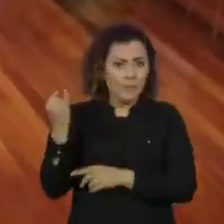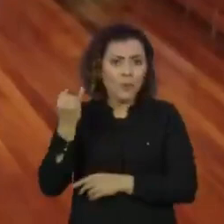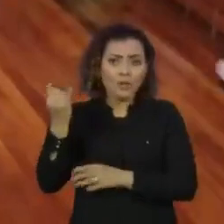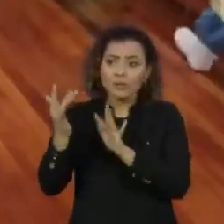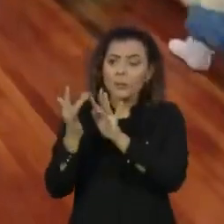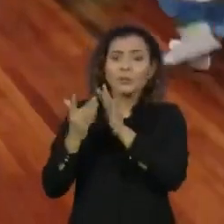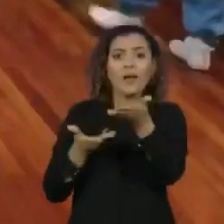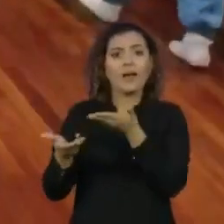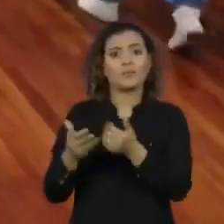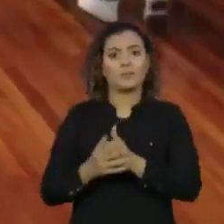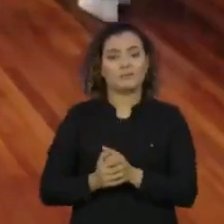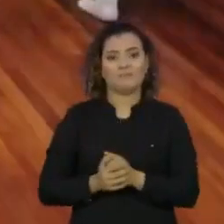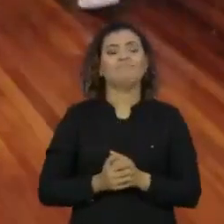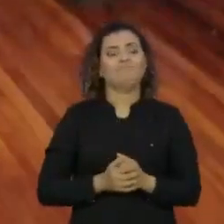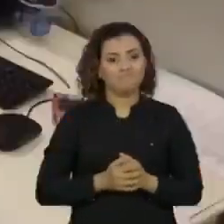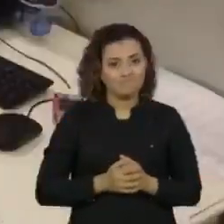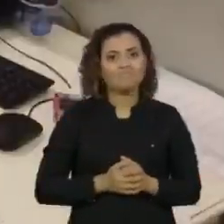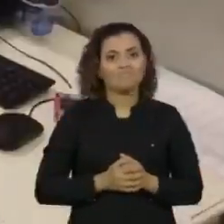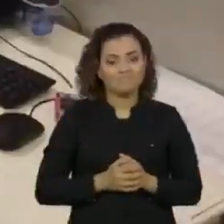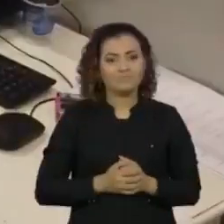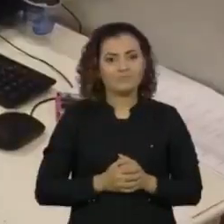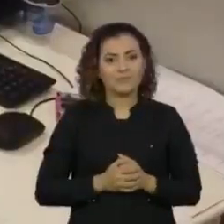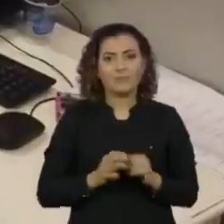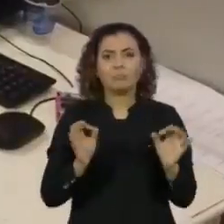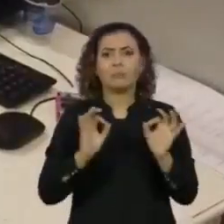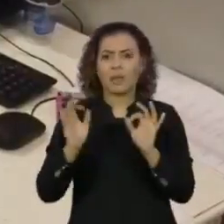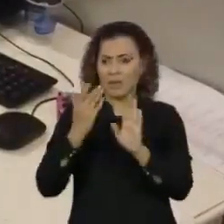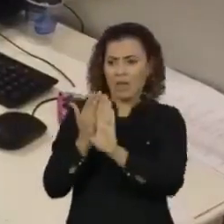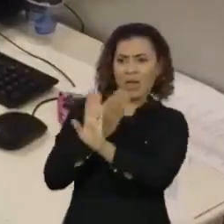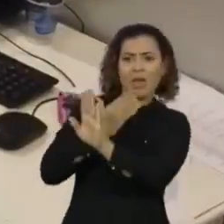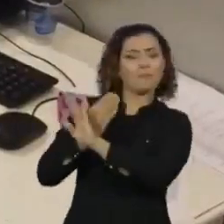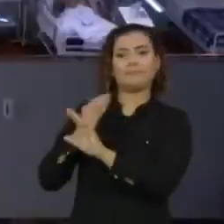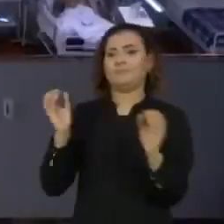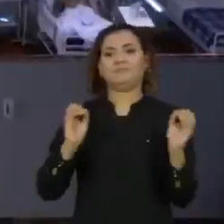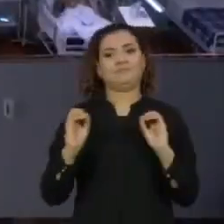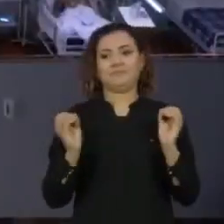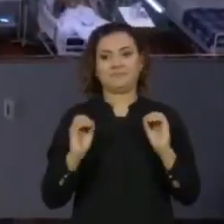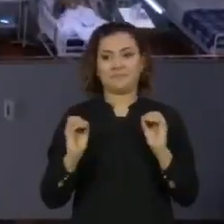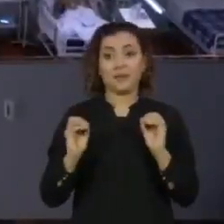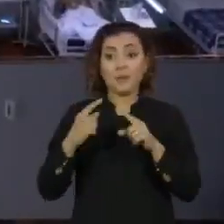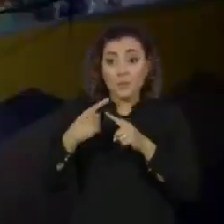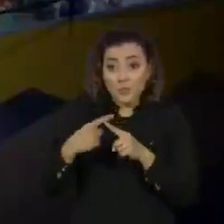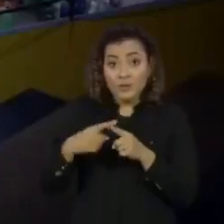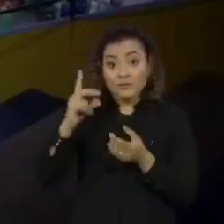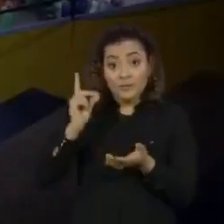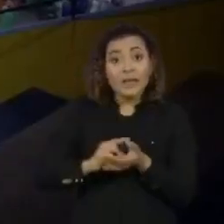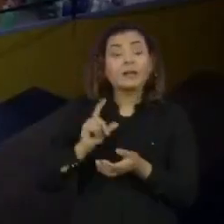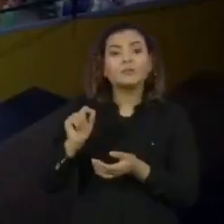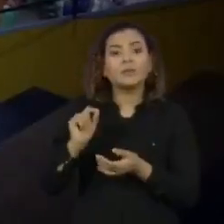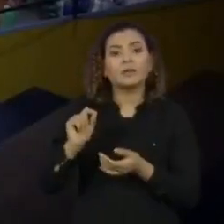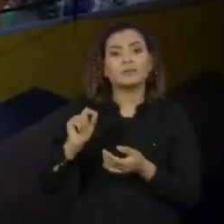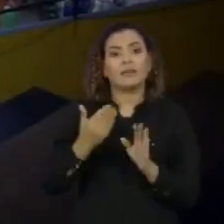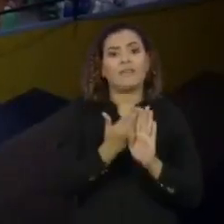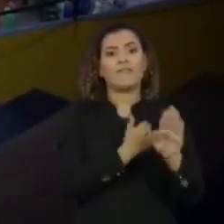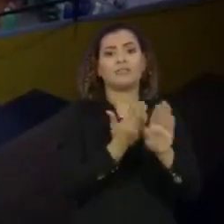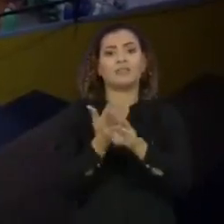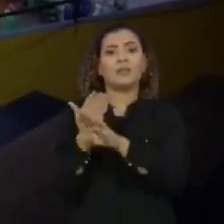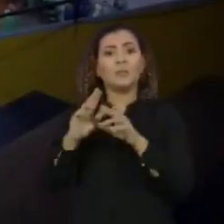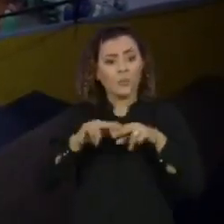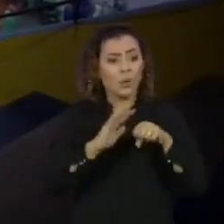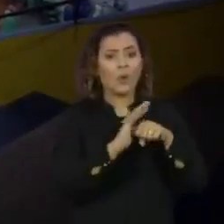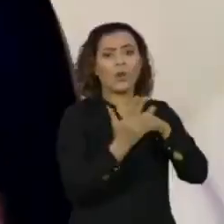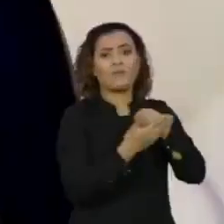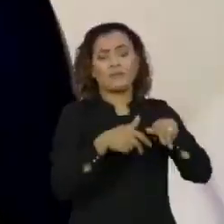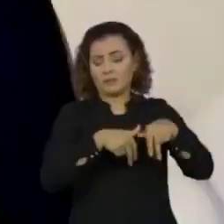E que não há nada que justifique um isolamento ainda maior do que o que é imposto pela própria